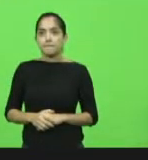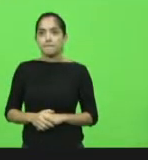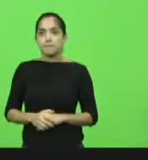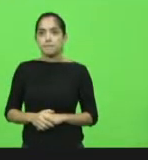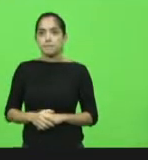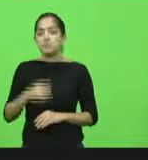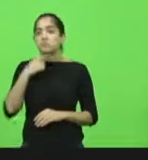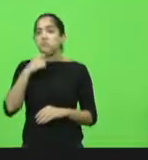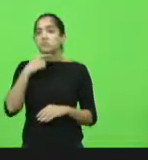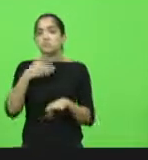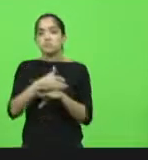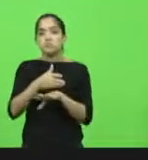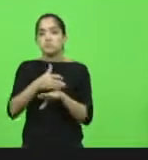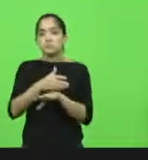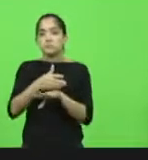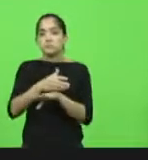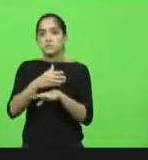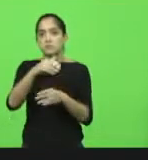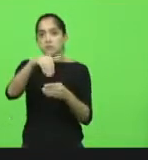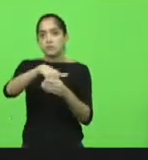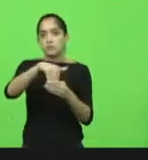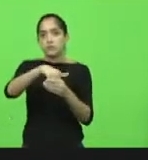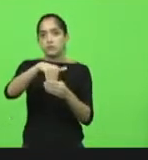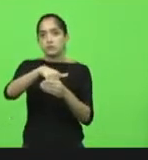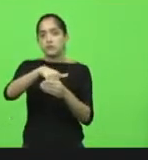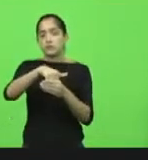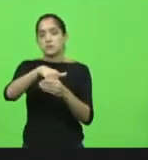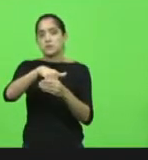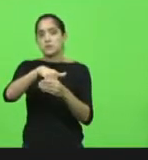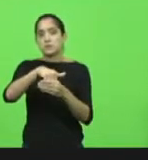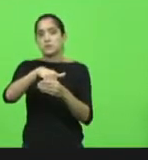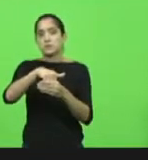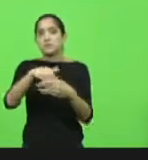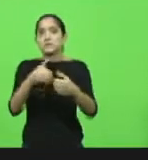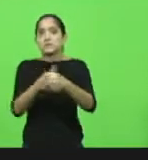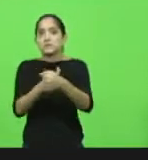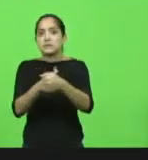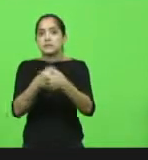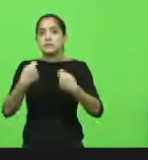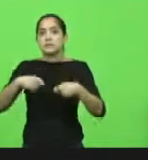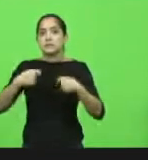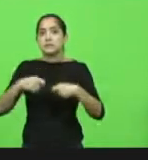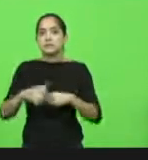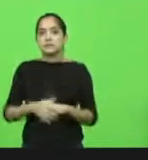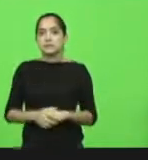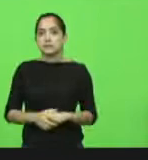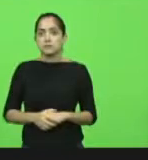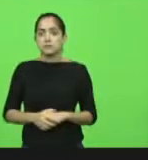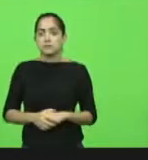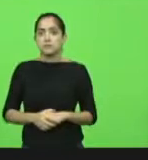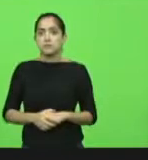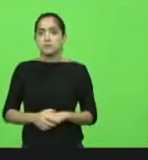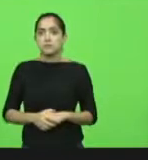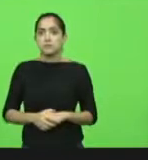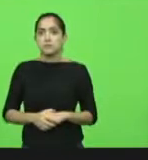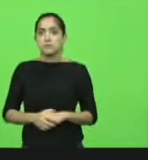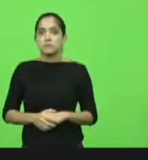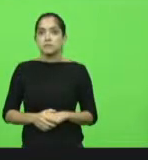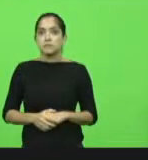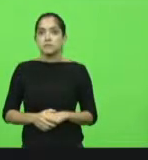aqui o painel de votação, presidente. Falta a senha. Já chamo V. Exª para exercer o voto virtual.